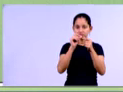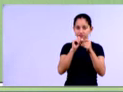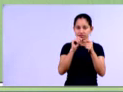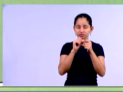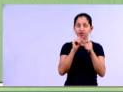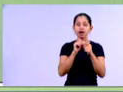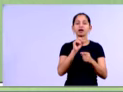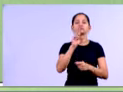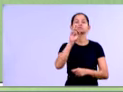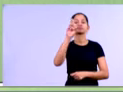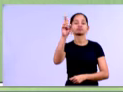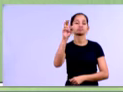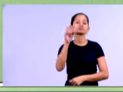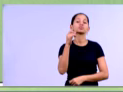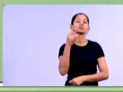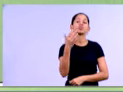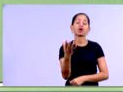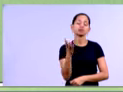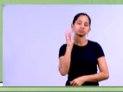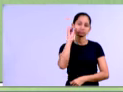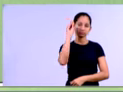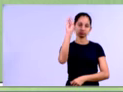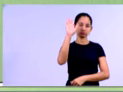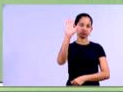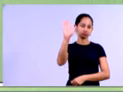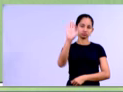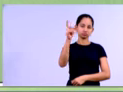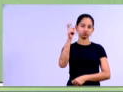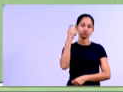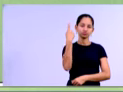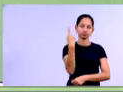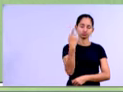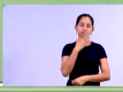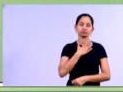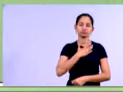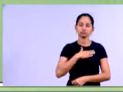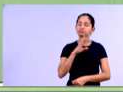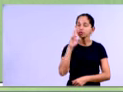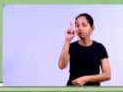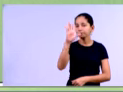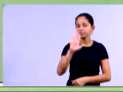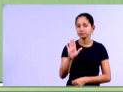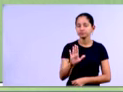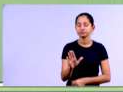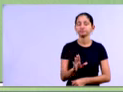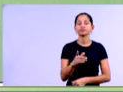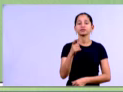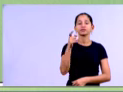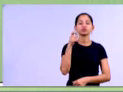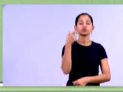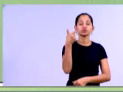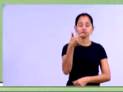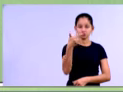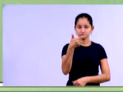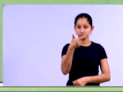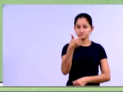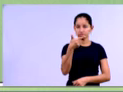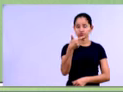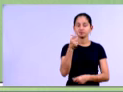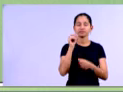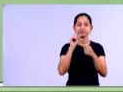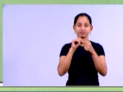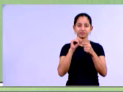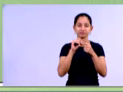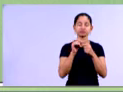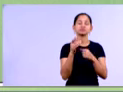encontramos esse fator. Deixamos aí, né, gente? Ele é o X1, ok? O X2, vamos dividir aí o realizável